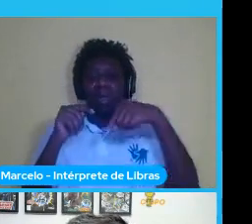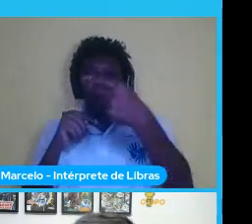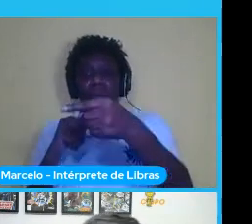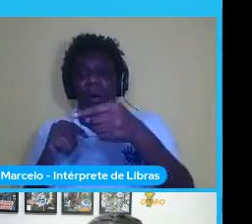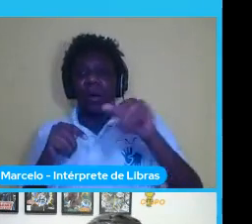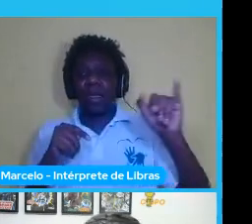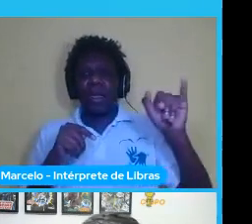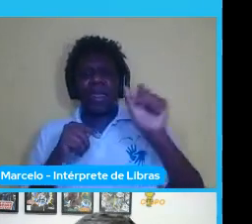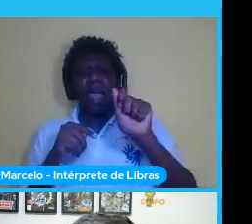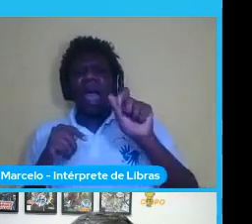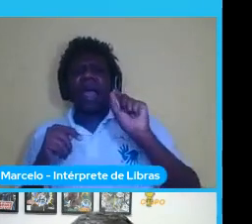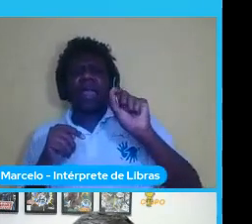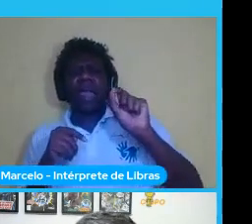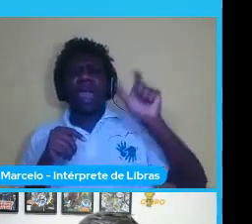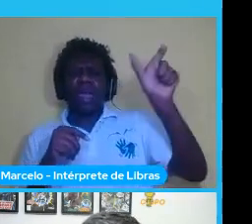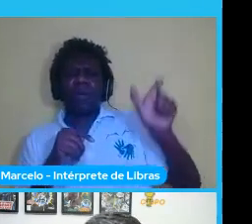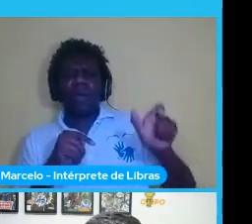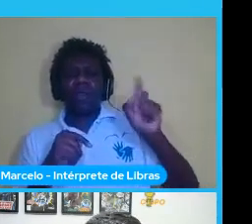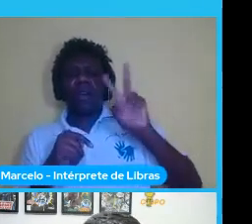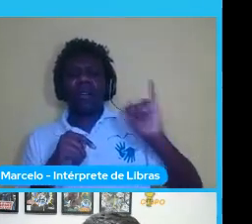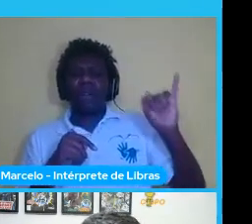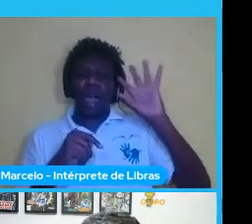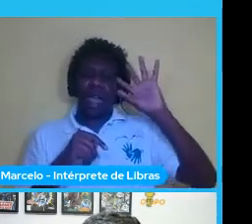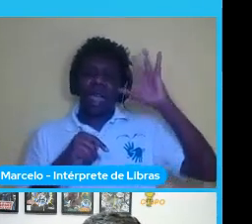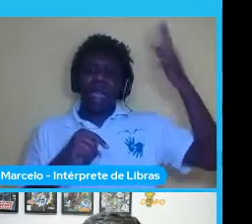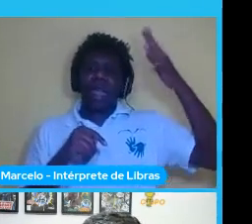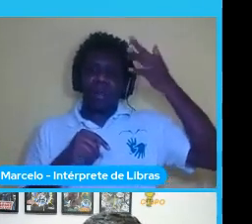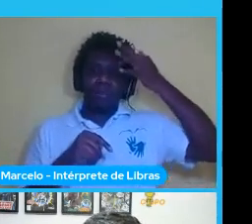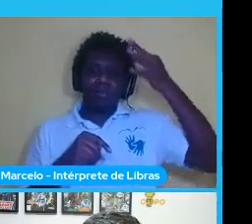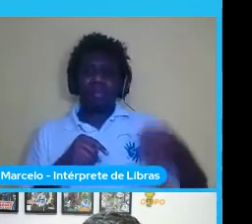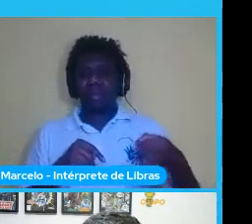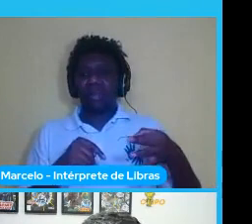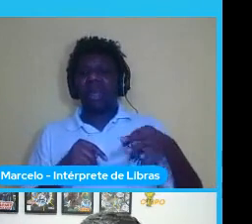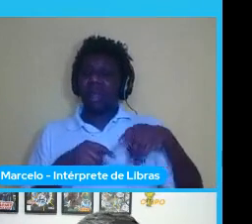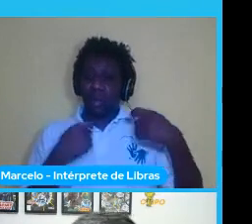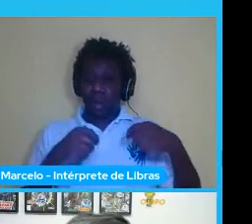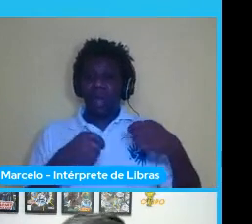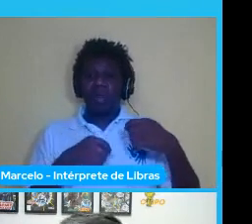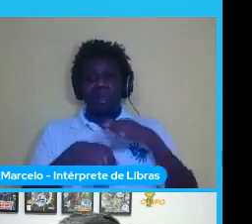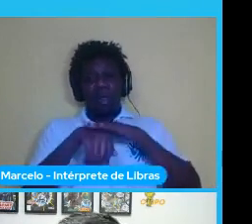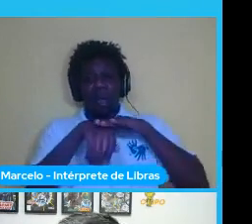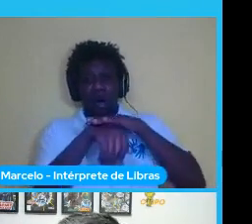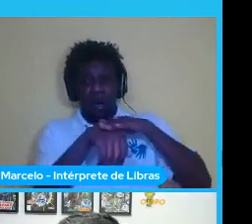decisão como é que ela está tomando essa decisão então sempre entender todo o processo está sempre em conversa